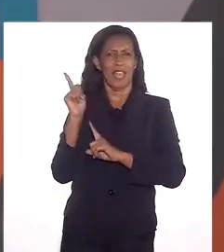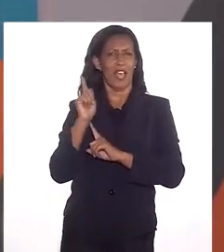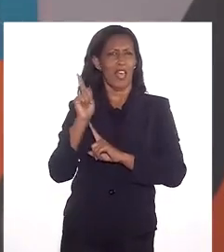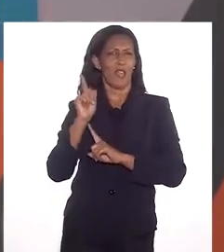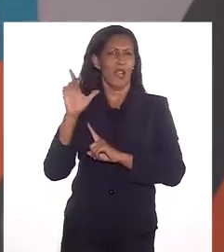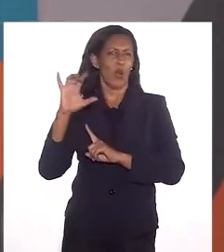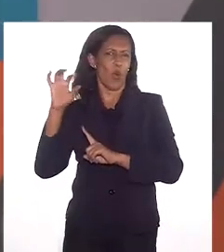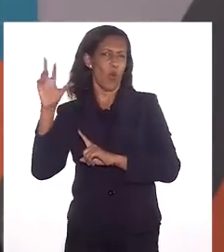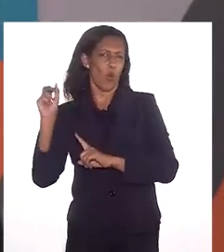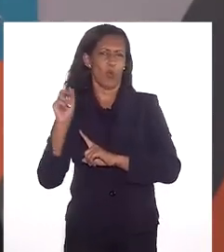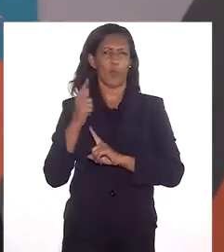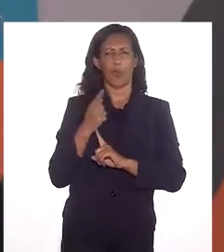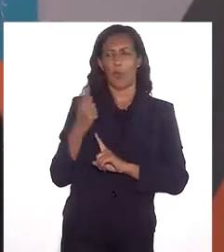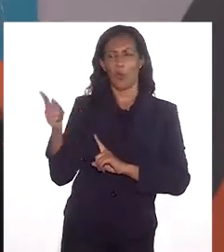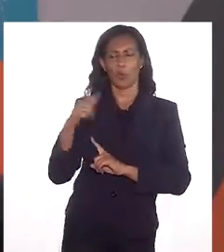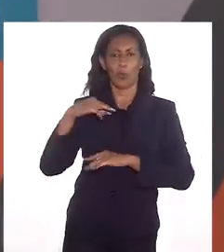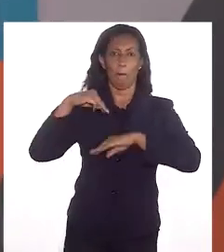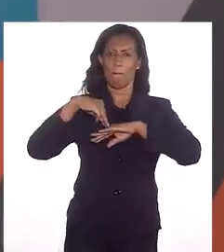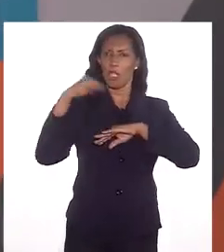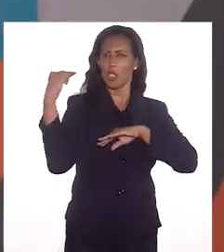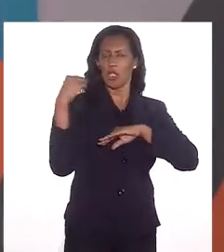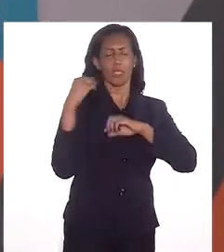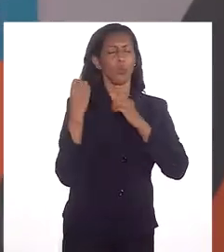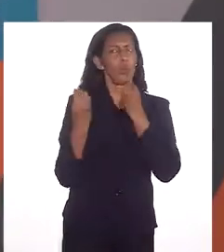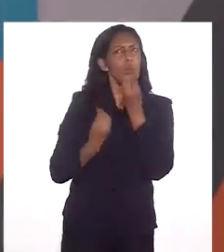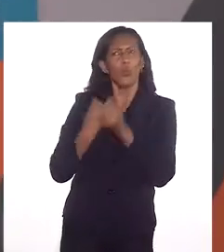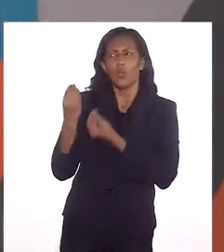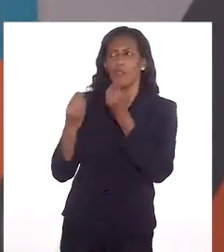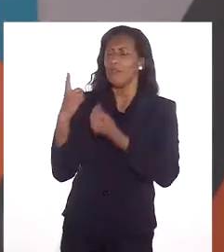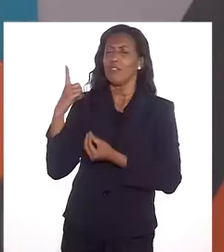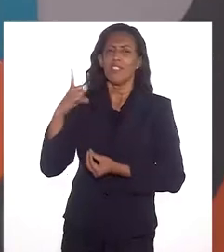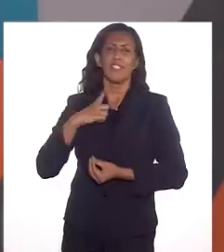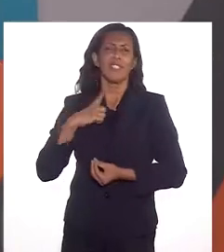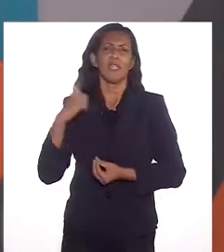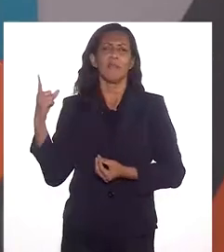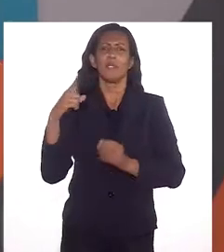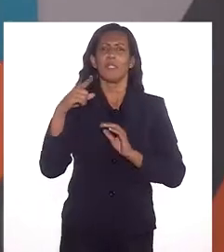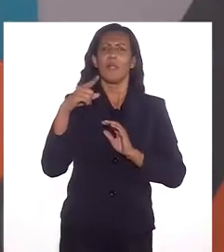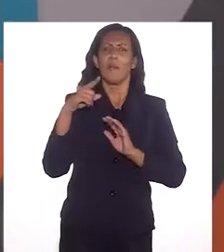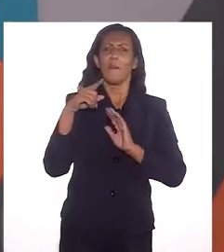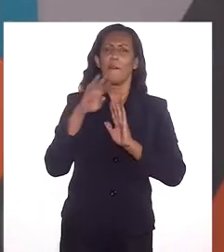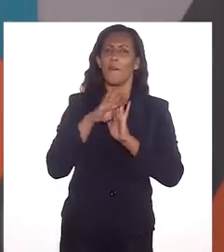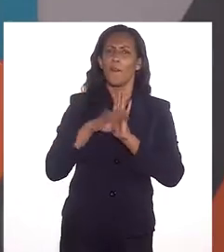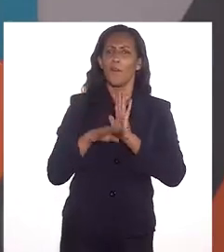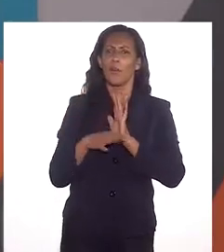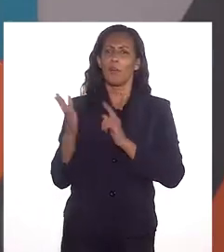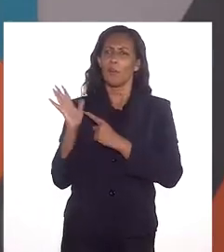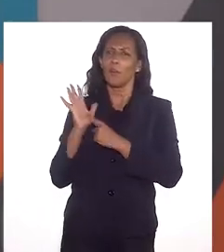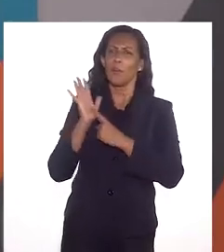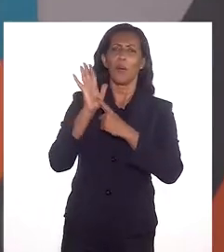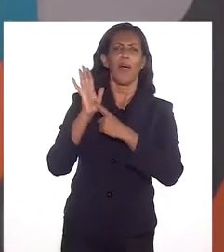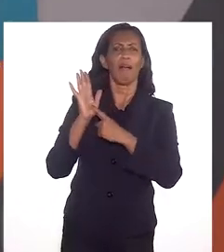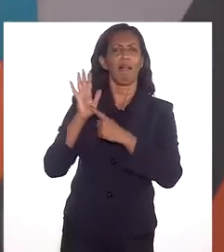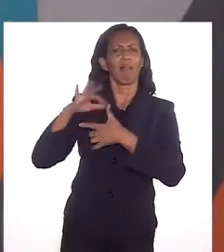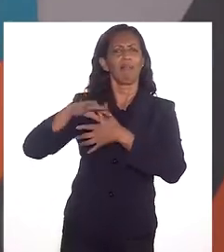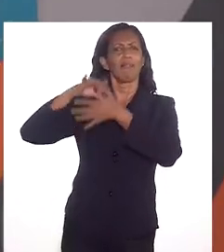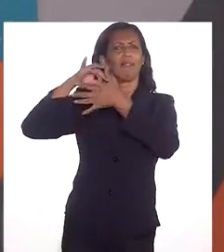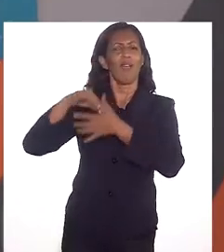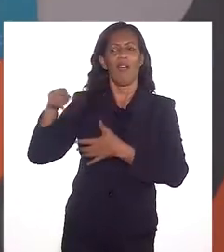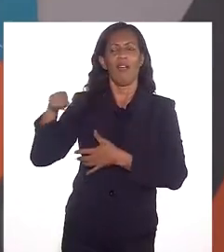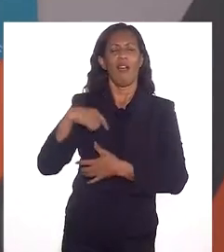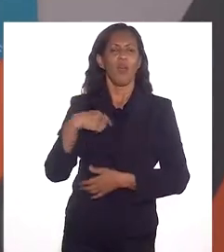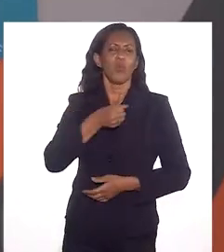obra que eu não tenho aqui fisicamente, no seu mestrado, o que você tem de dica para que esse programa se torne uma referência